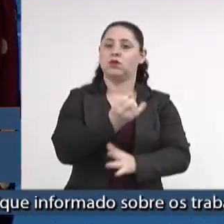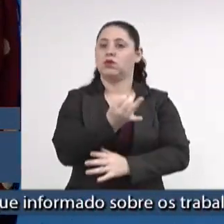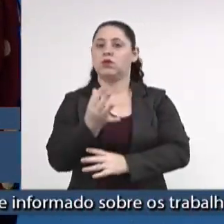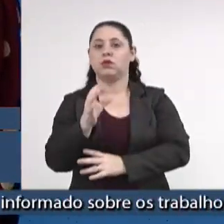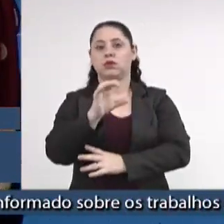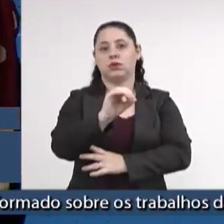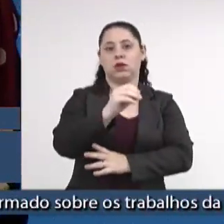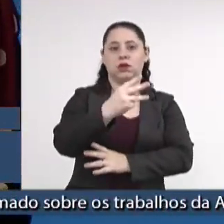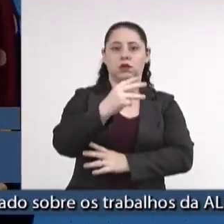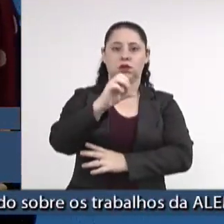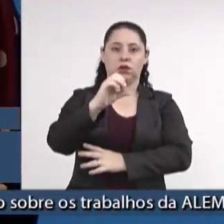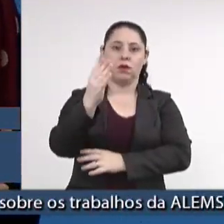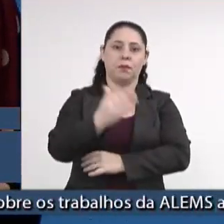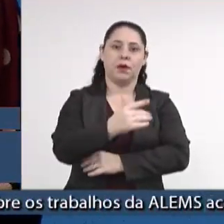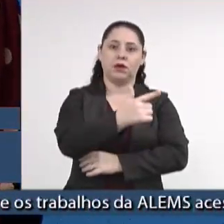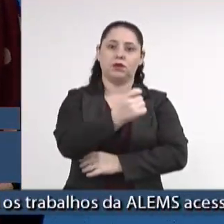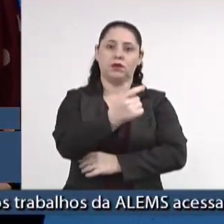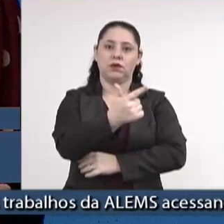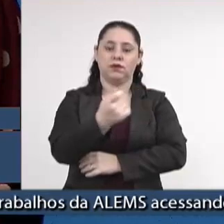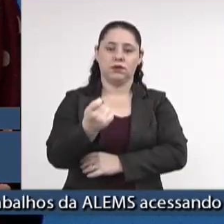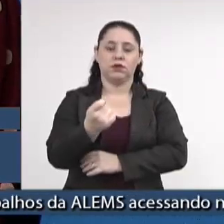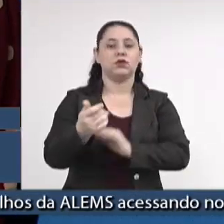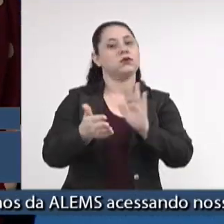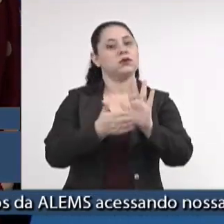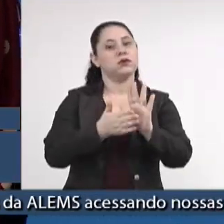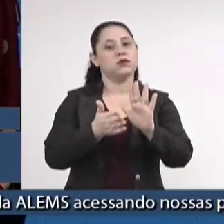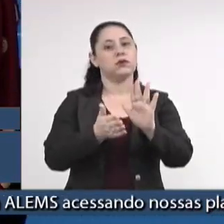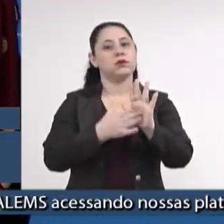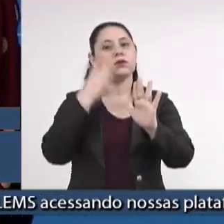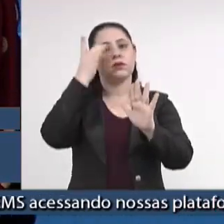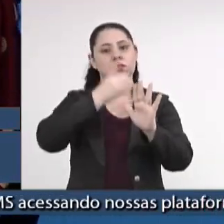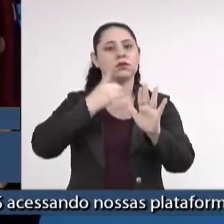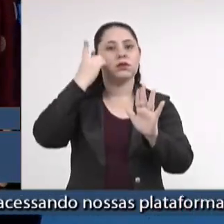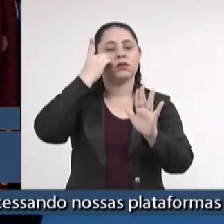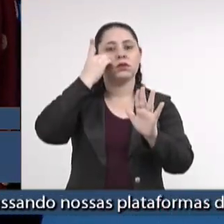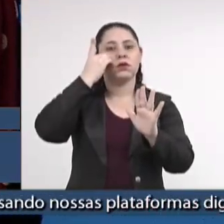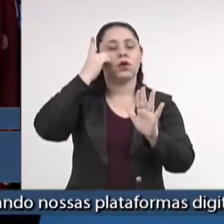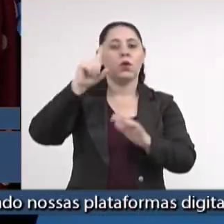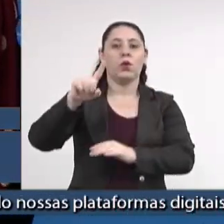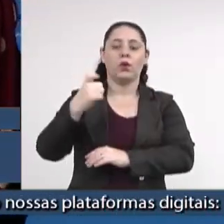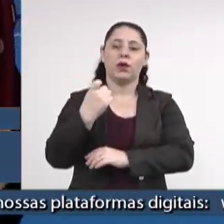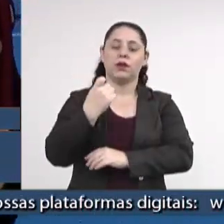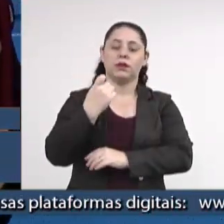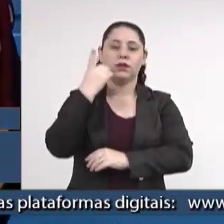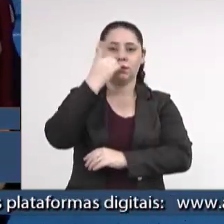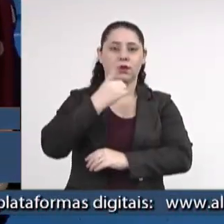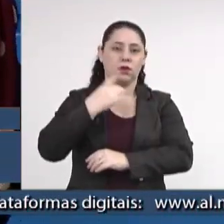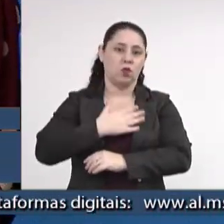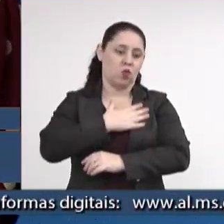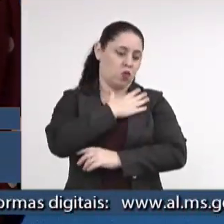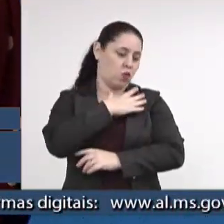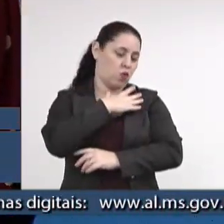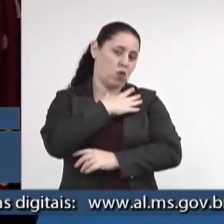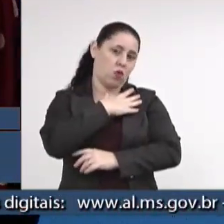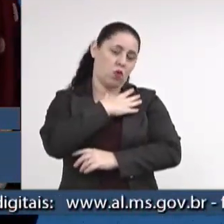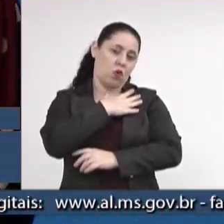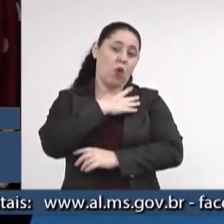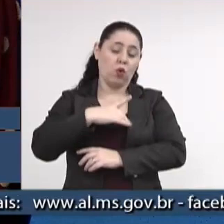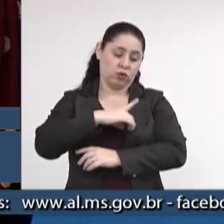039-2020, de autoria do ex-deputado estadual, capitão Contar,